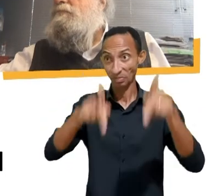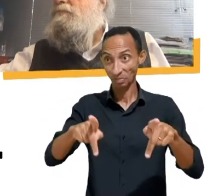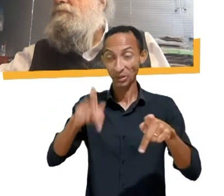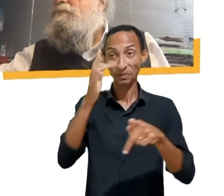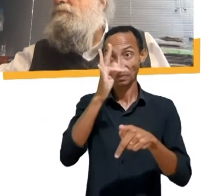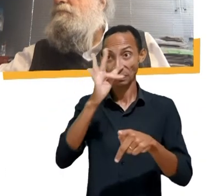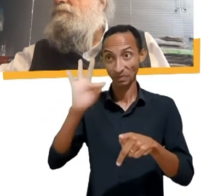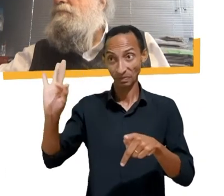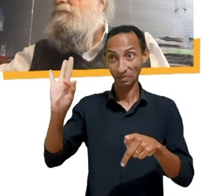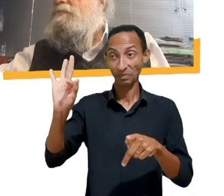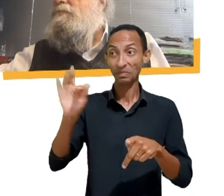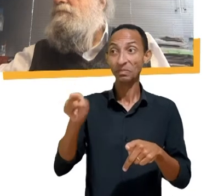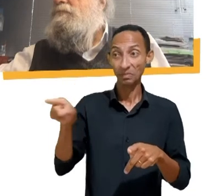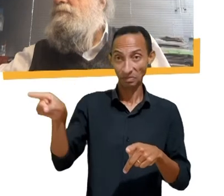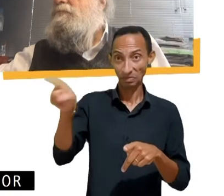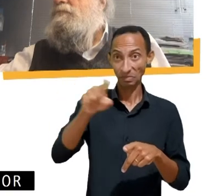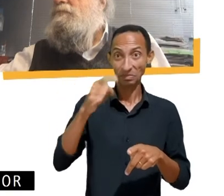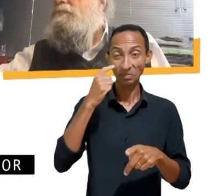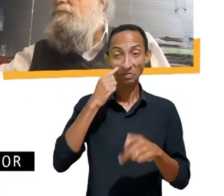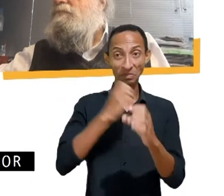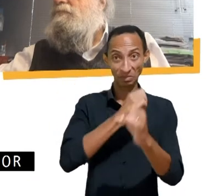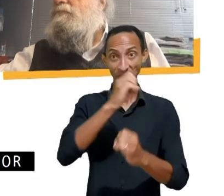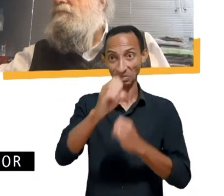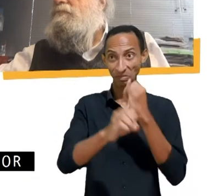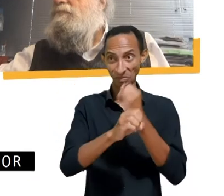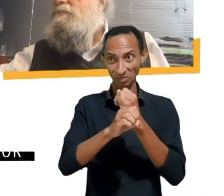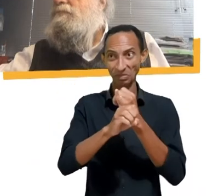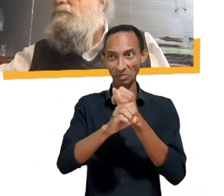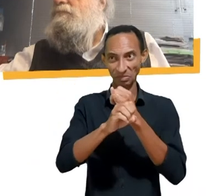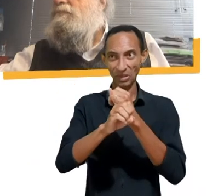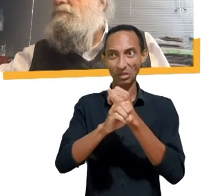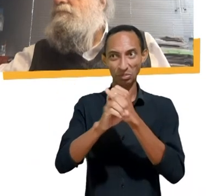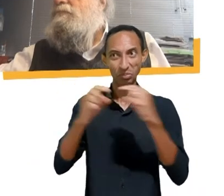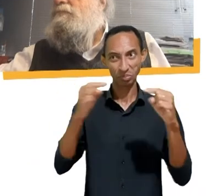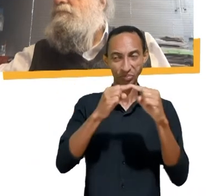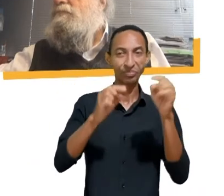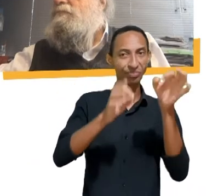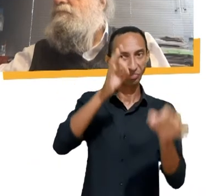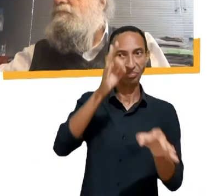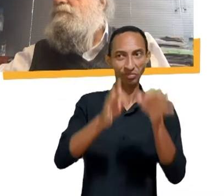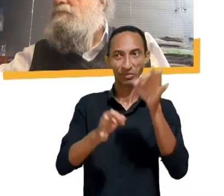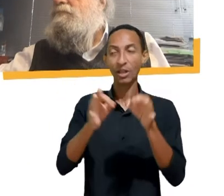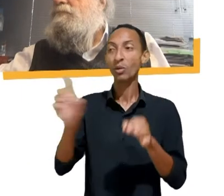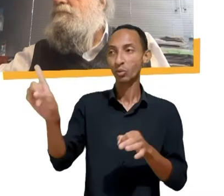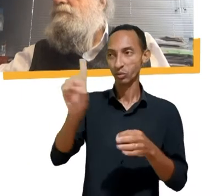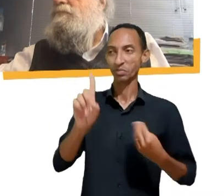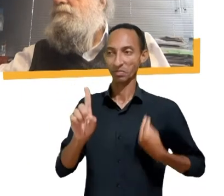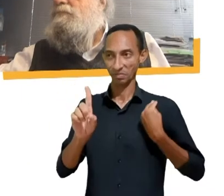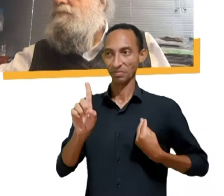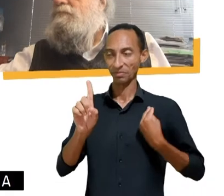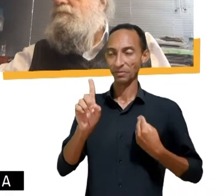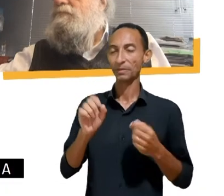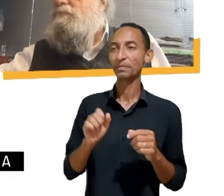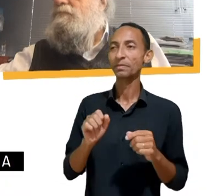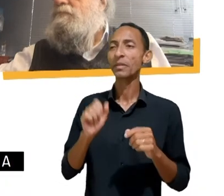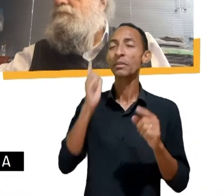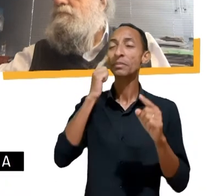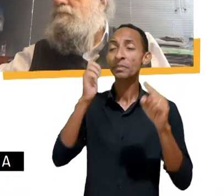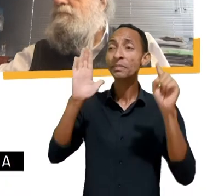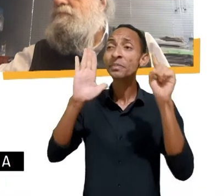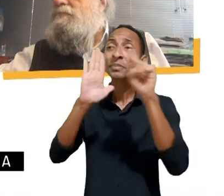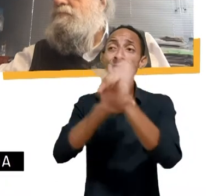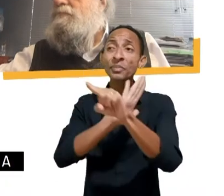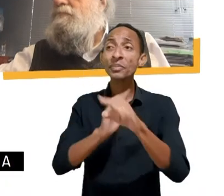da internet no Ministério da Justiça. Obrigada por sua presença hoje. Paula, a pergunta é a seguinte, de que maneira as